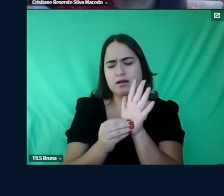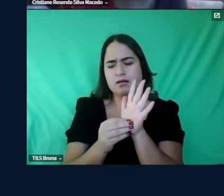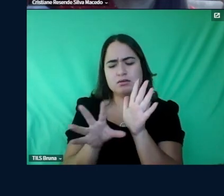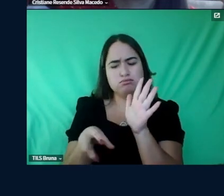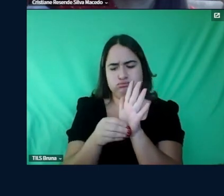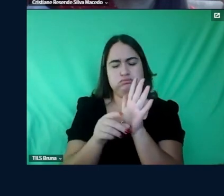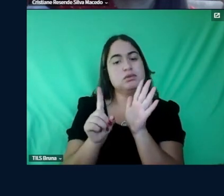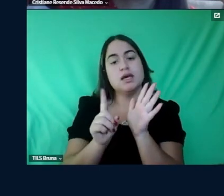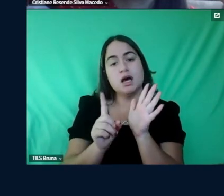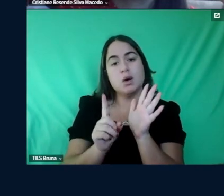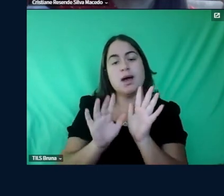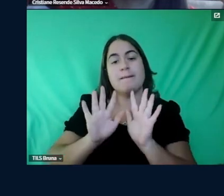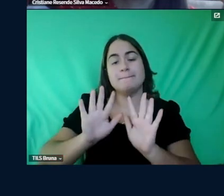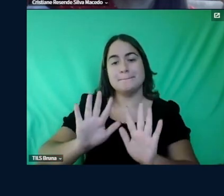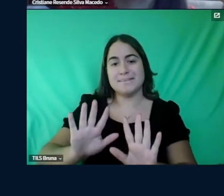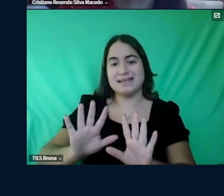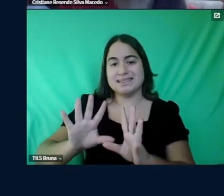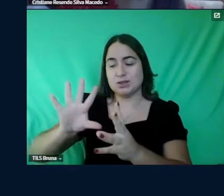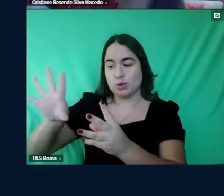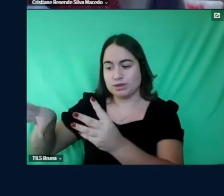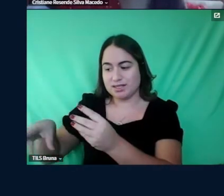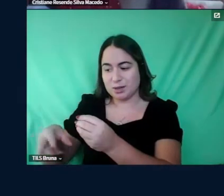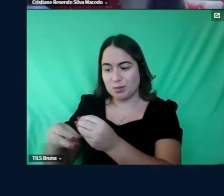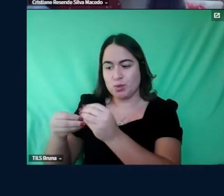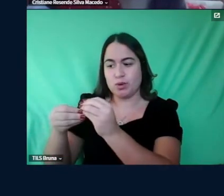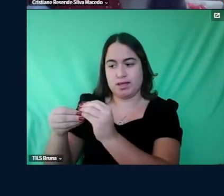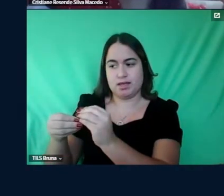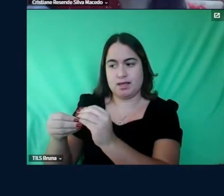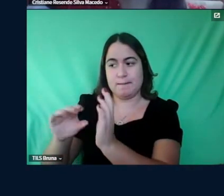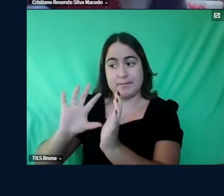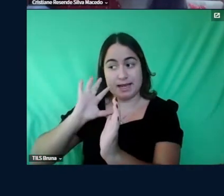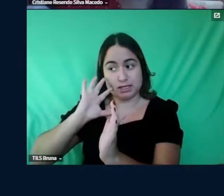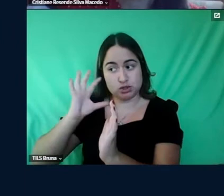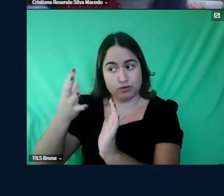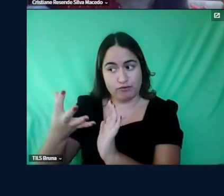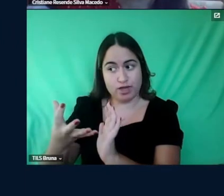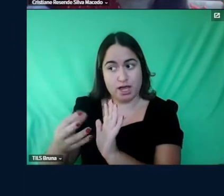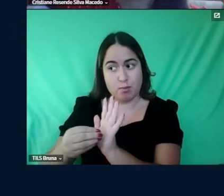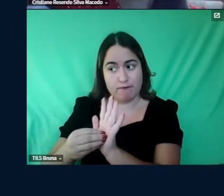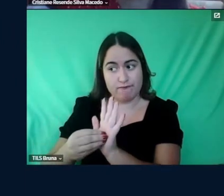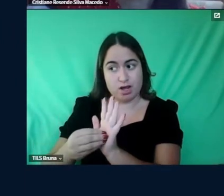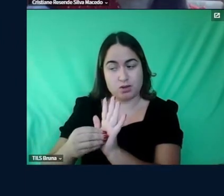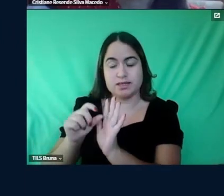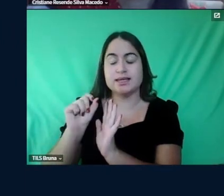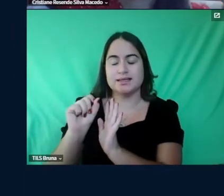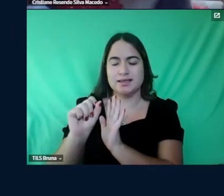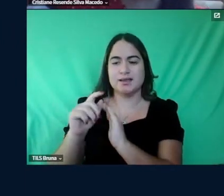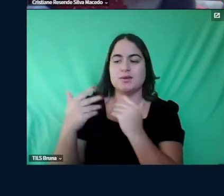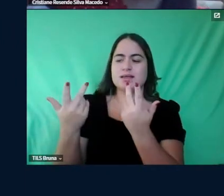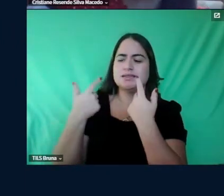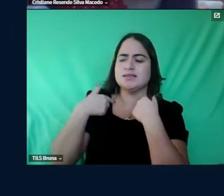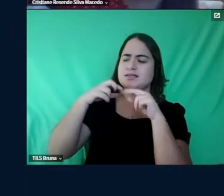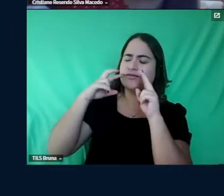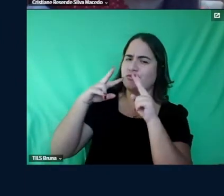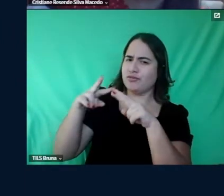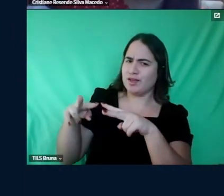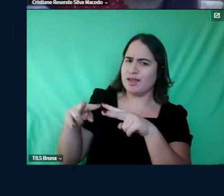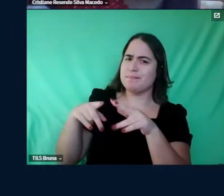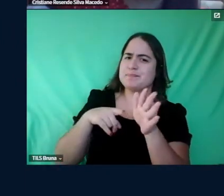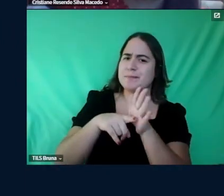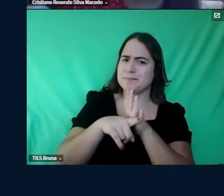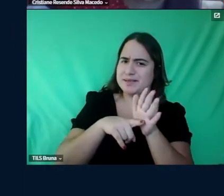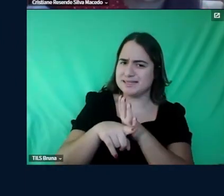isso mas contribui para um preenchimento de uma lacuna que é a seguinte quando nós vemos pesquisas